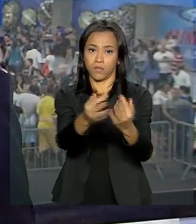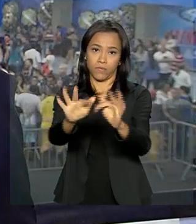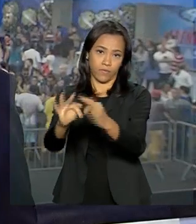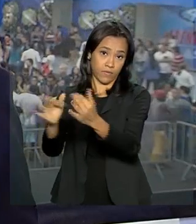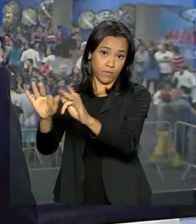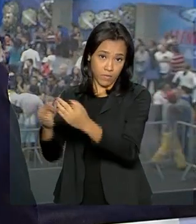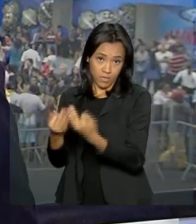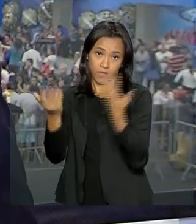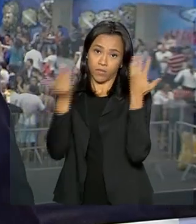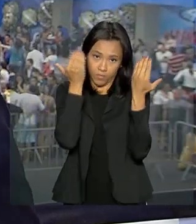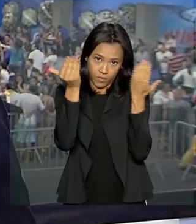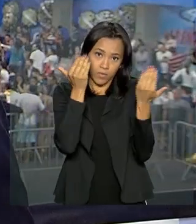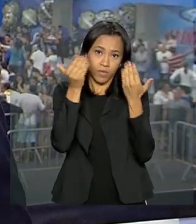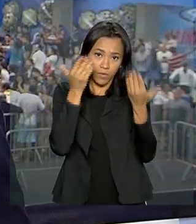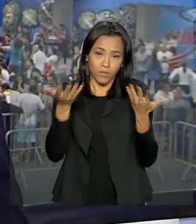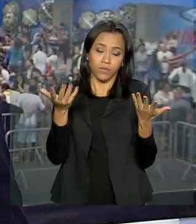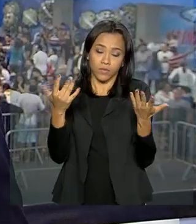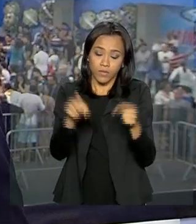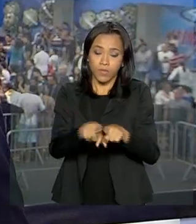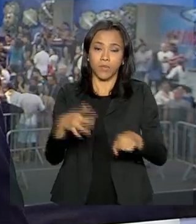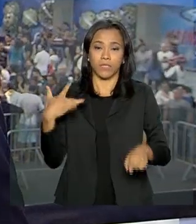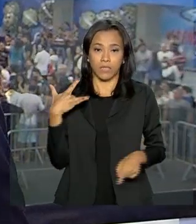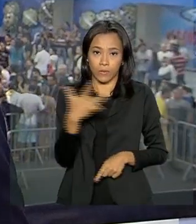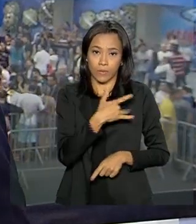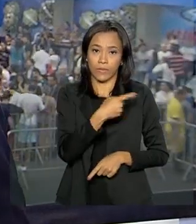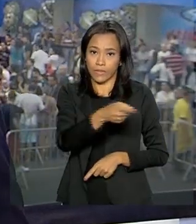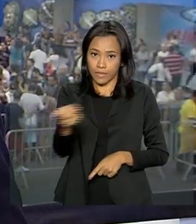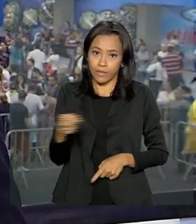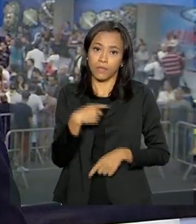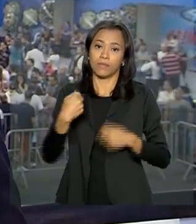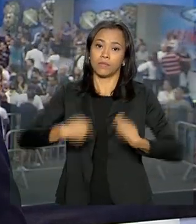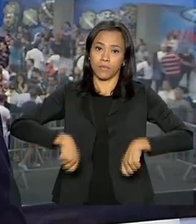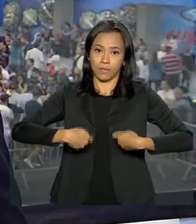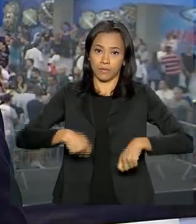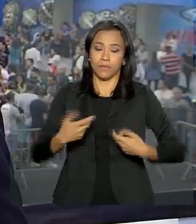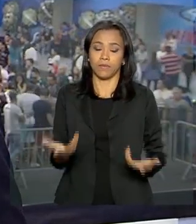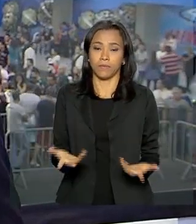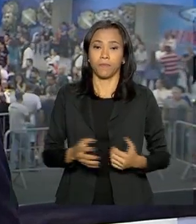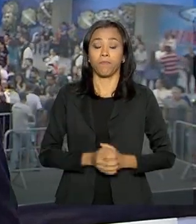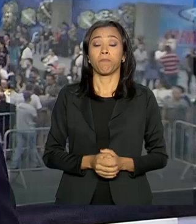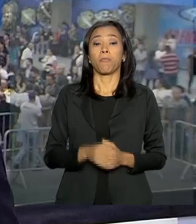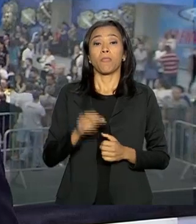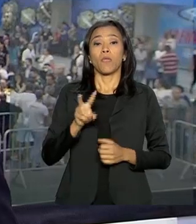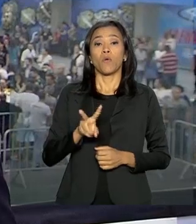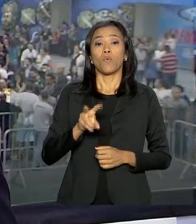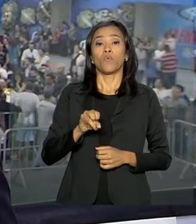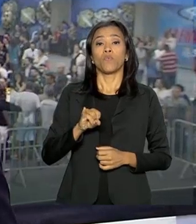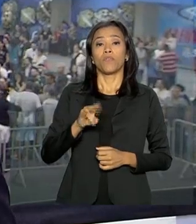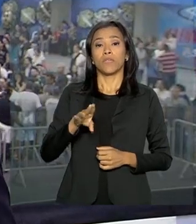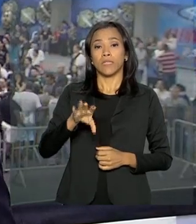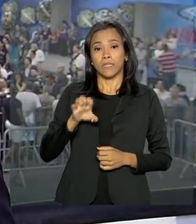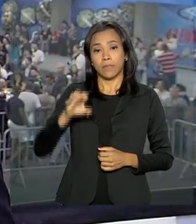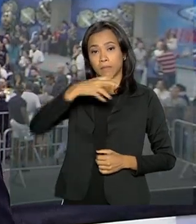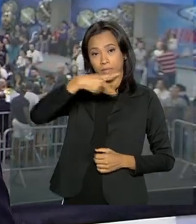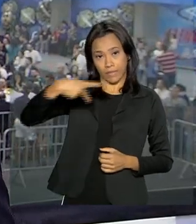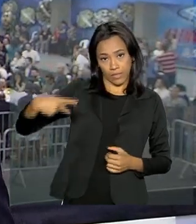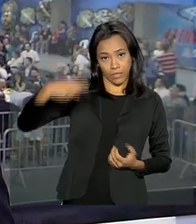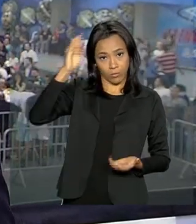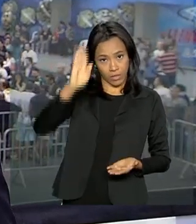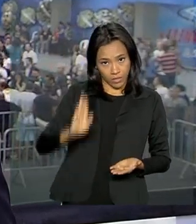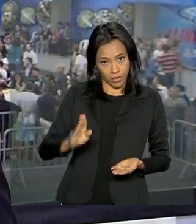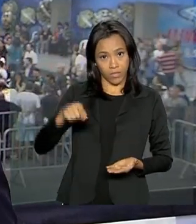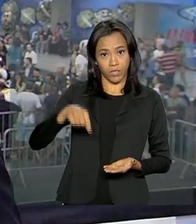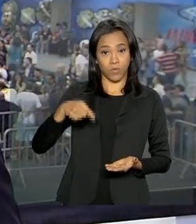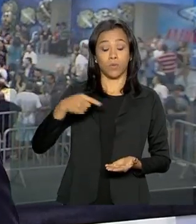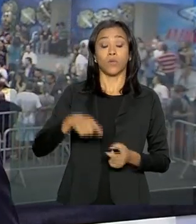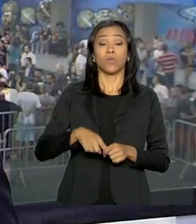psicológico e também de saúde que elas necessitam neste momento. O vice-presidente da República, em Brasília, general